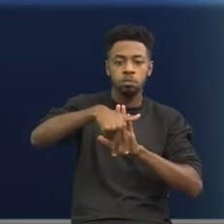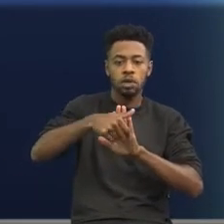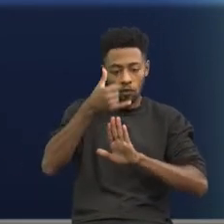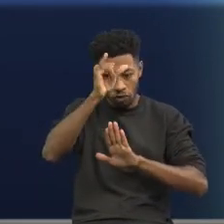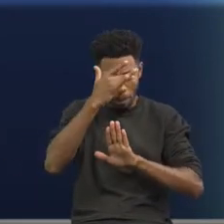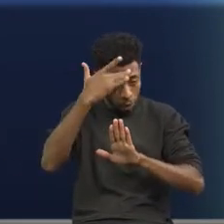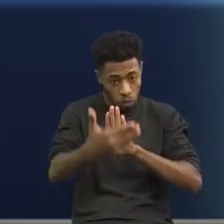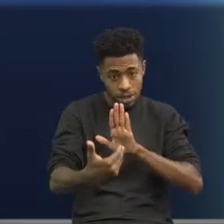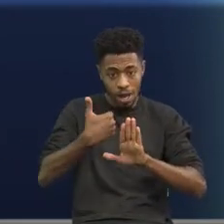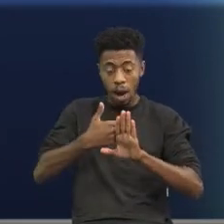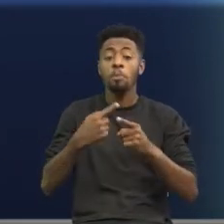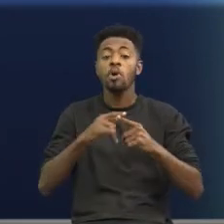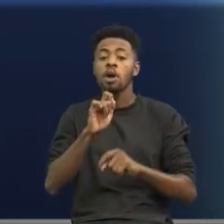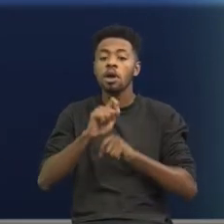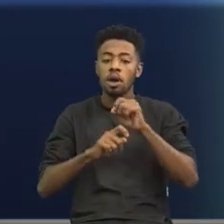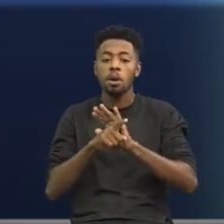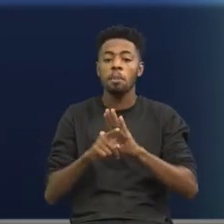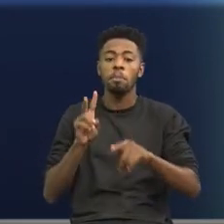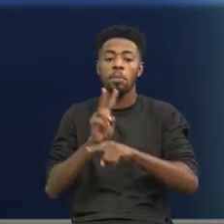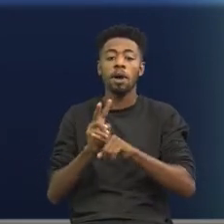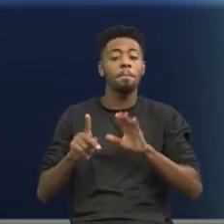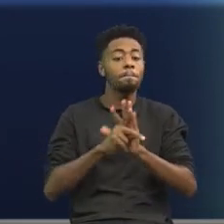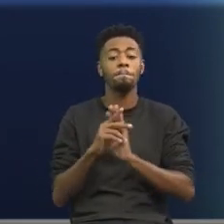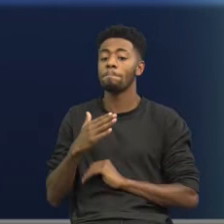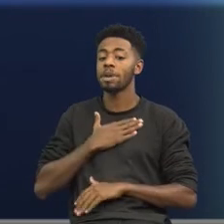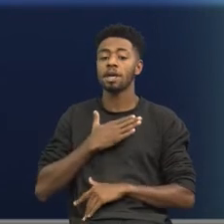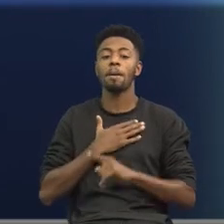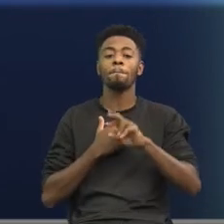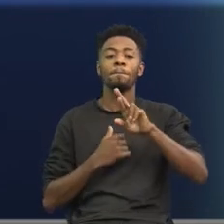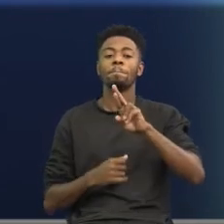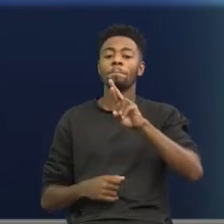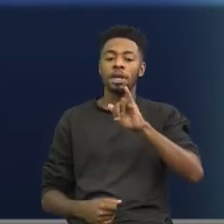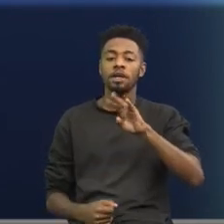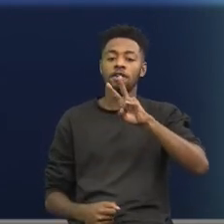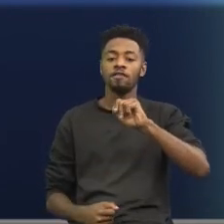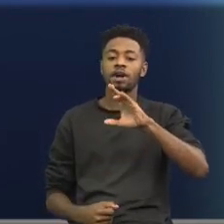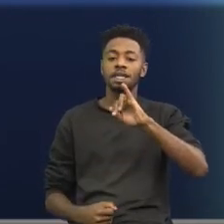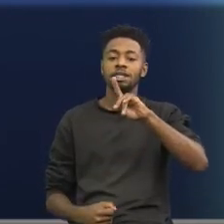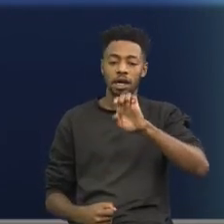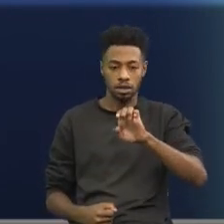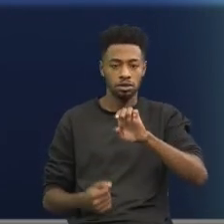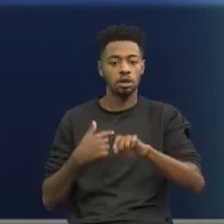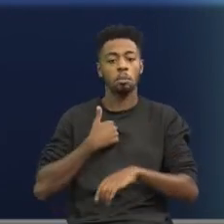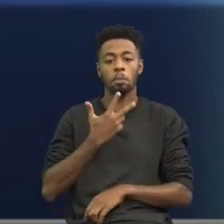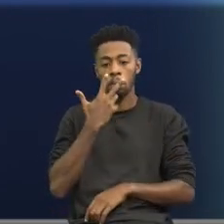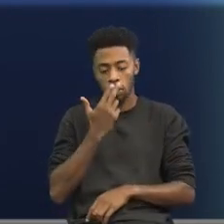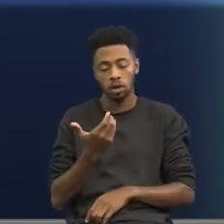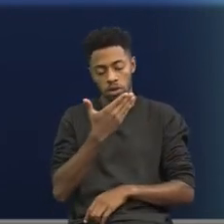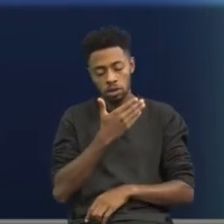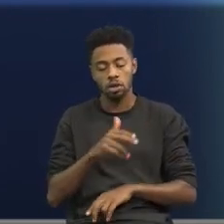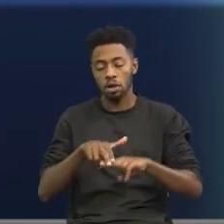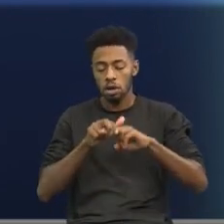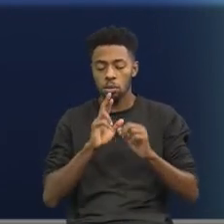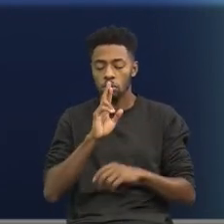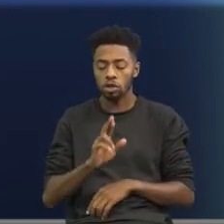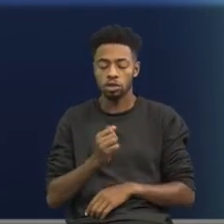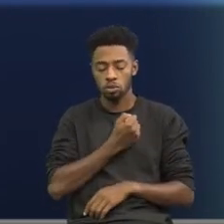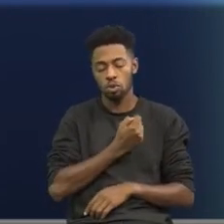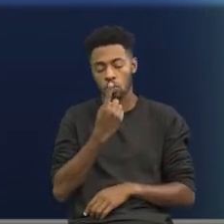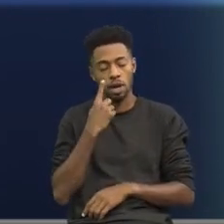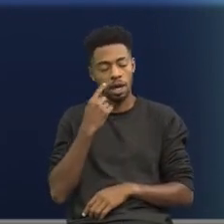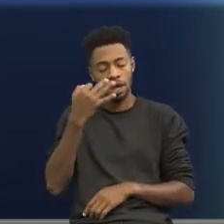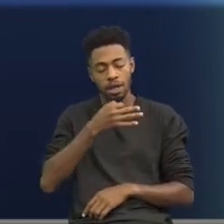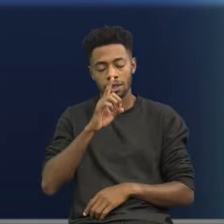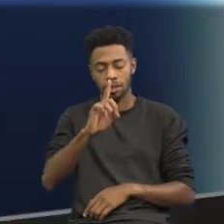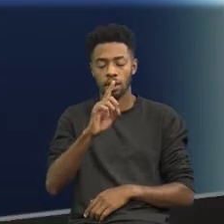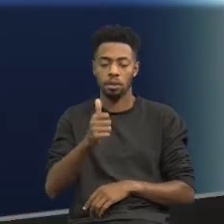evidentemente o ela está protegendo ali é a sua privacidade. Portanto, a questão número um, a sua resposta deve ter sido a letra D